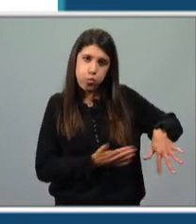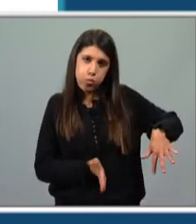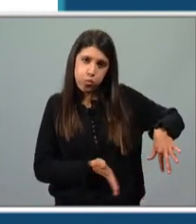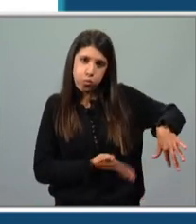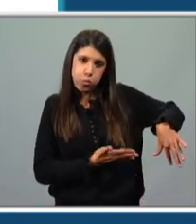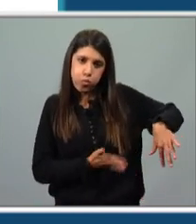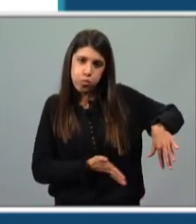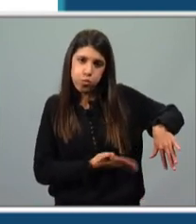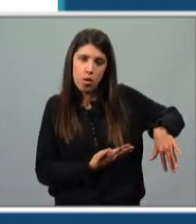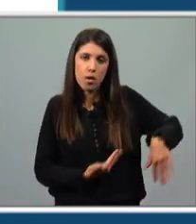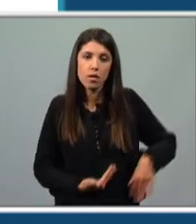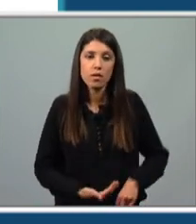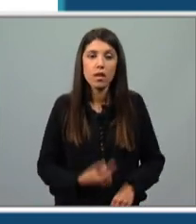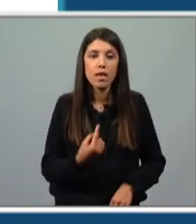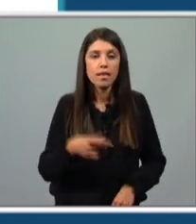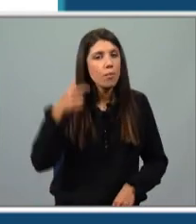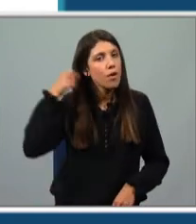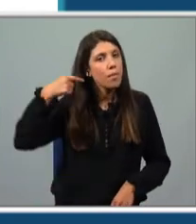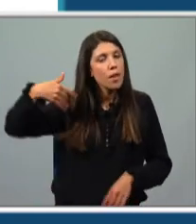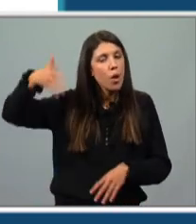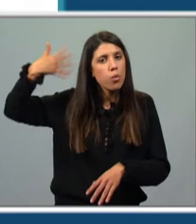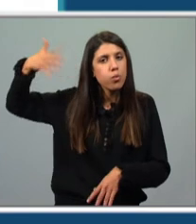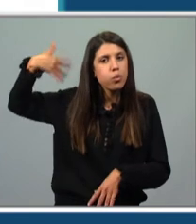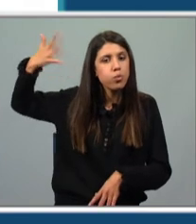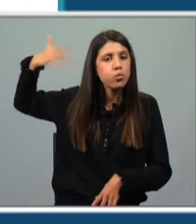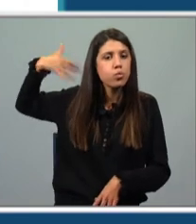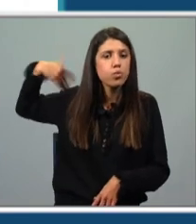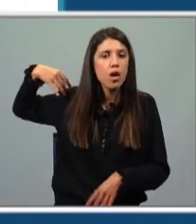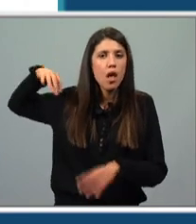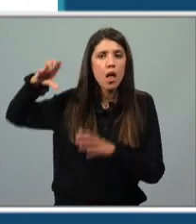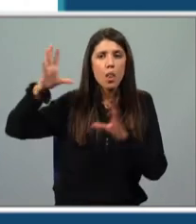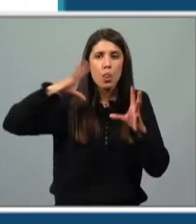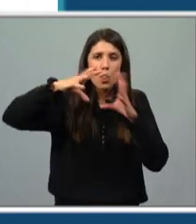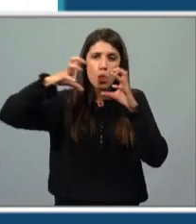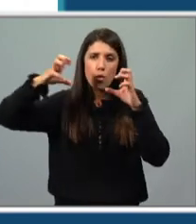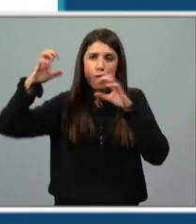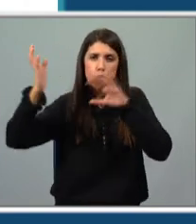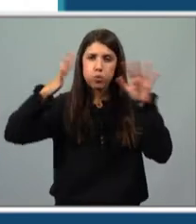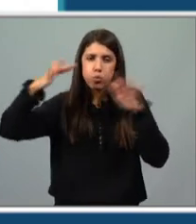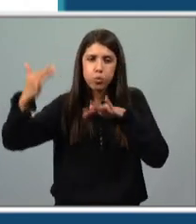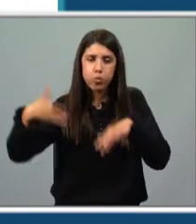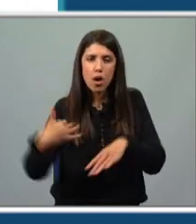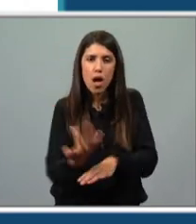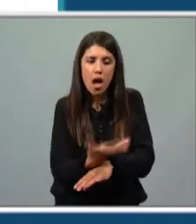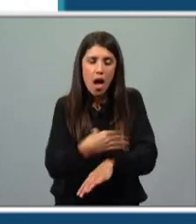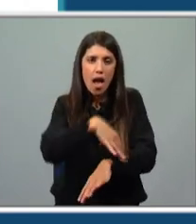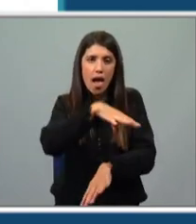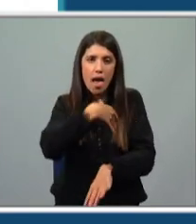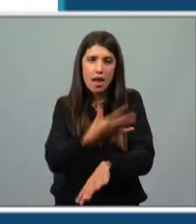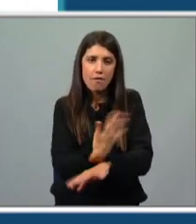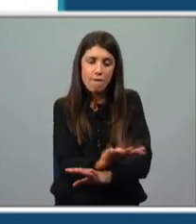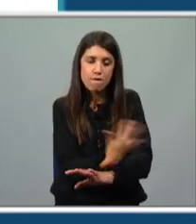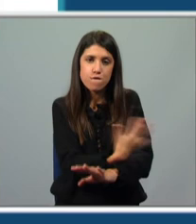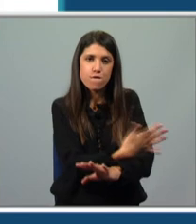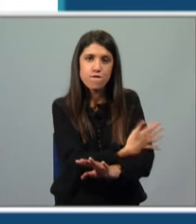Não é? E temos o cabelo, temos as nuvens que também parecem mover-se e as ervas do chão que também estão ligeiramente